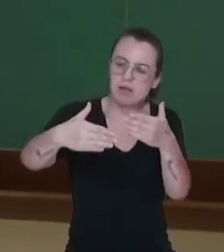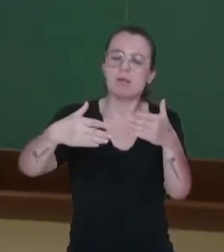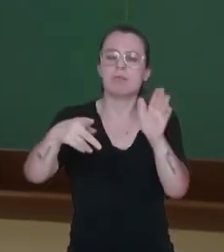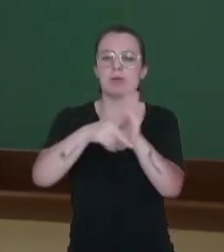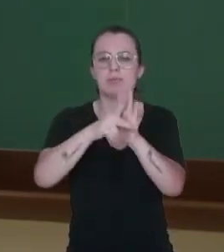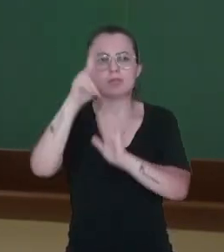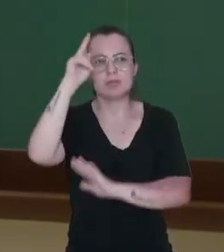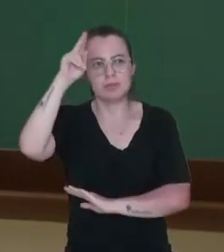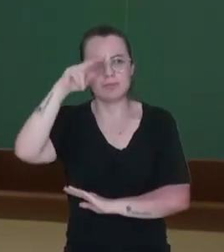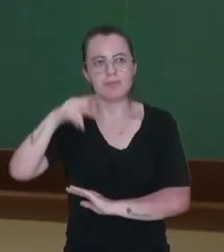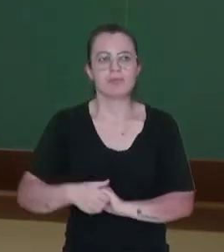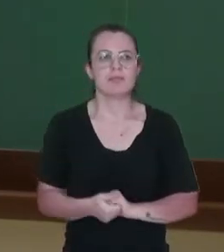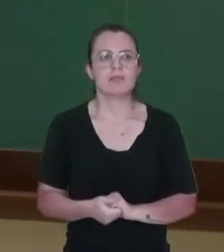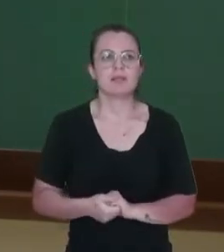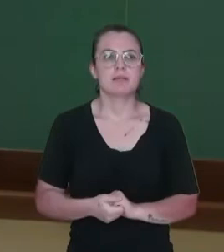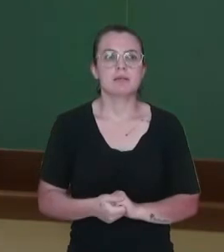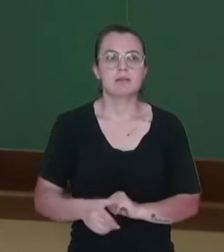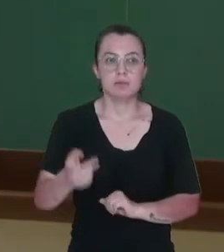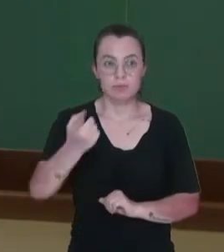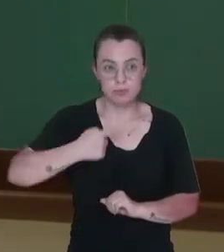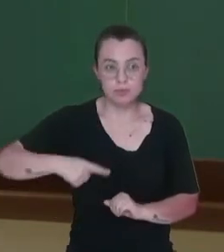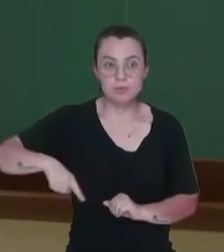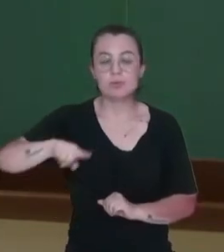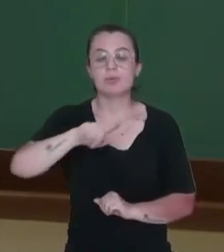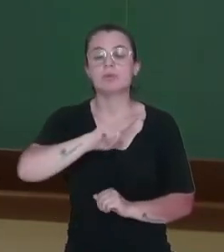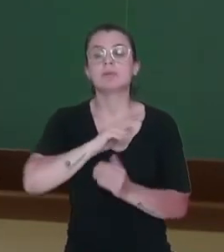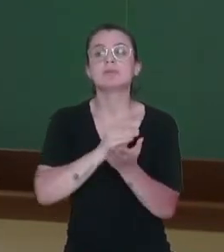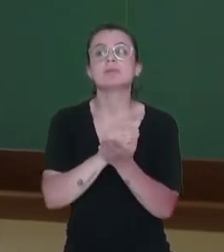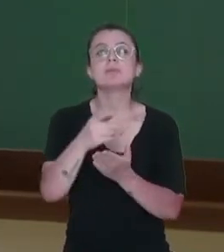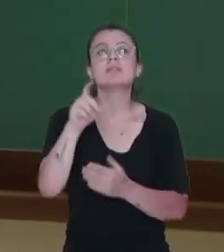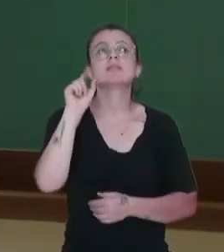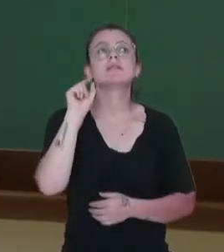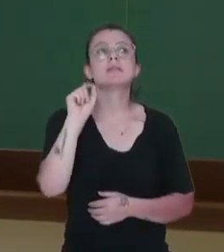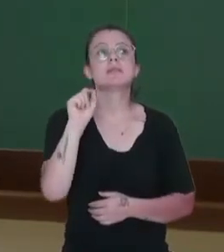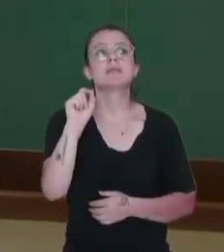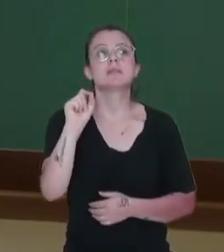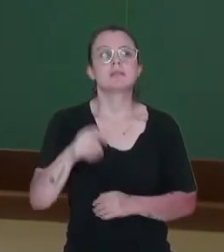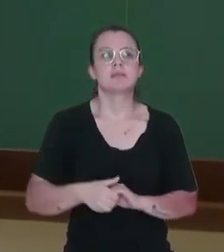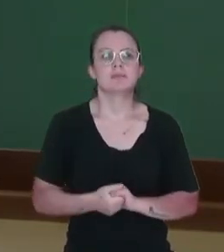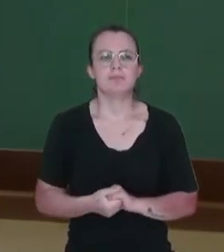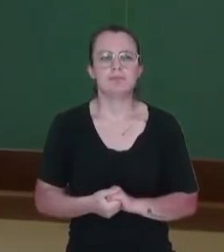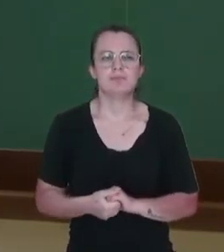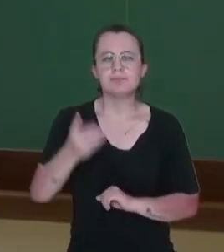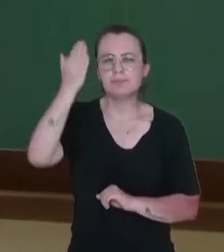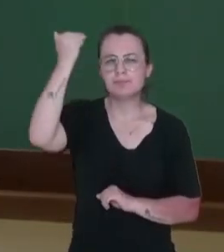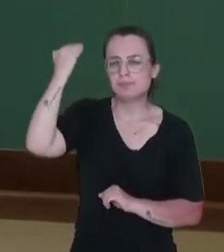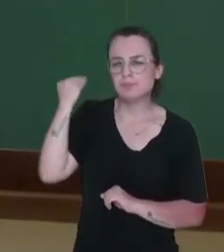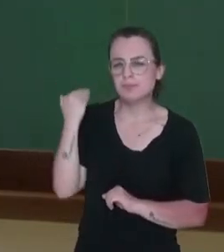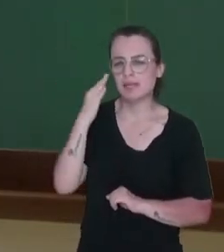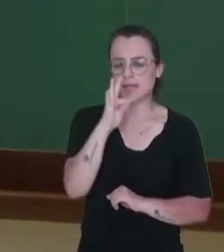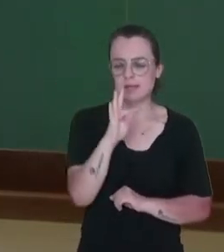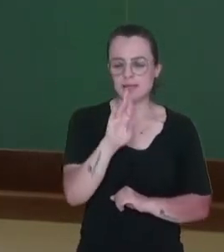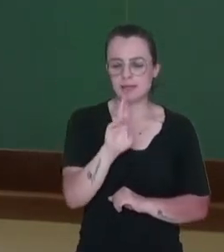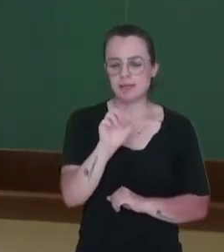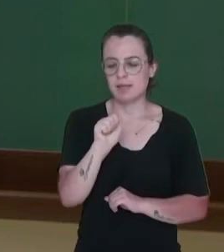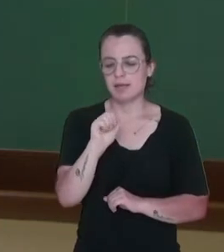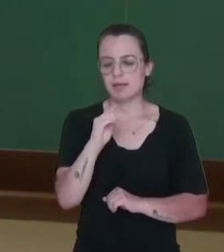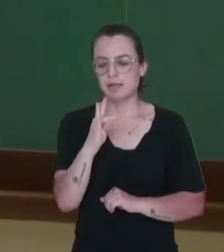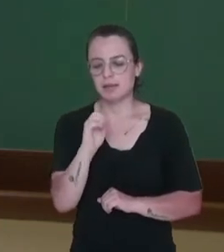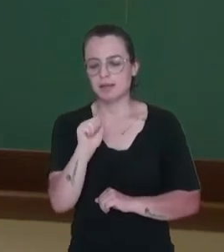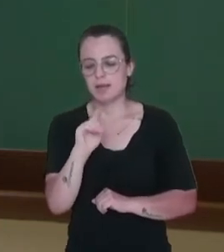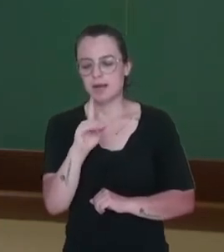com a divisão do Brasil, que foi realizada pelo Tratado de Tordesilhas em 1494.